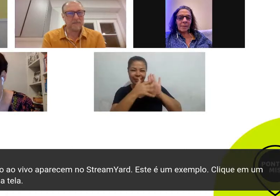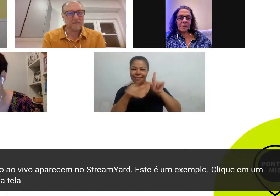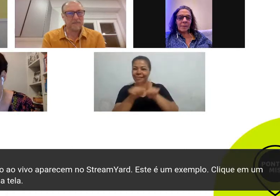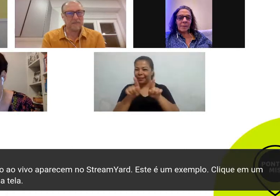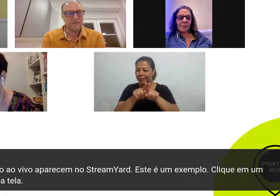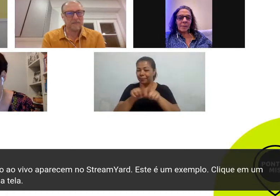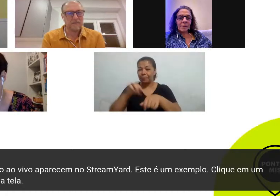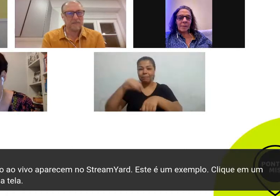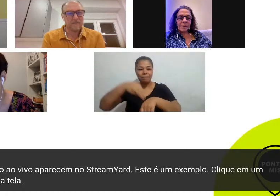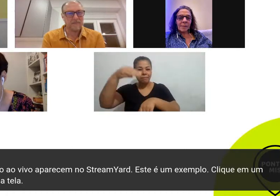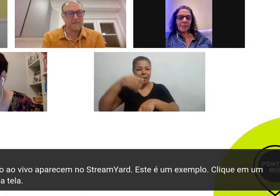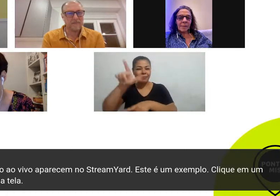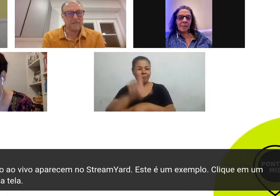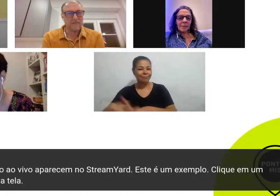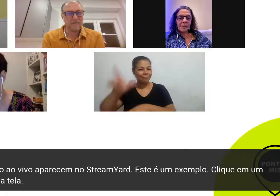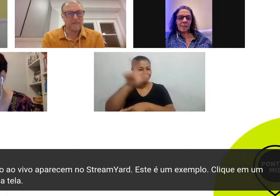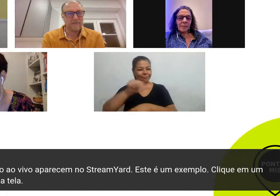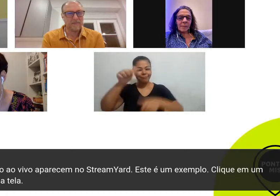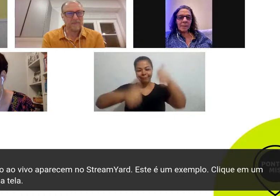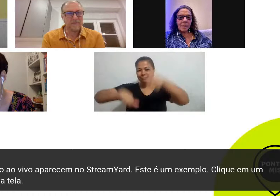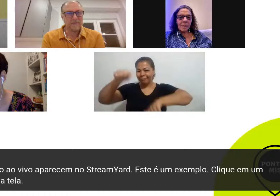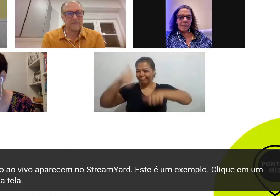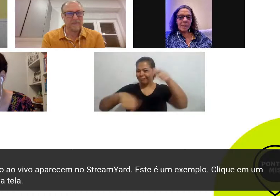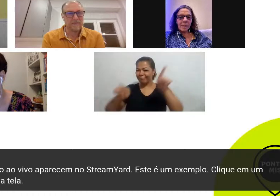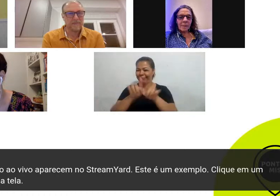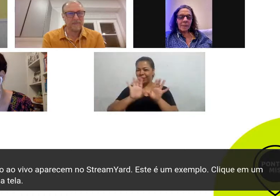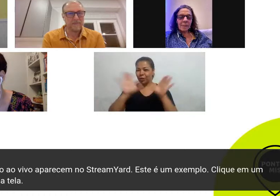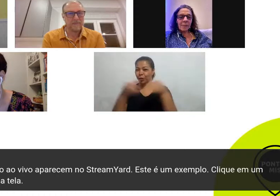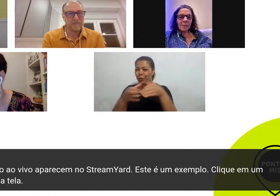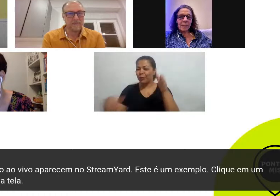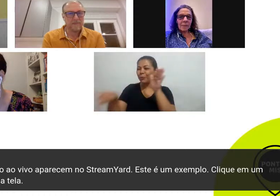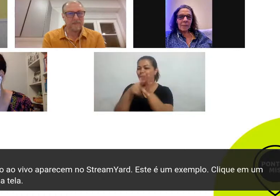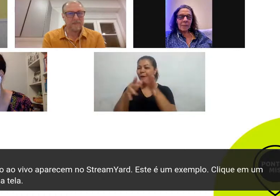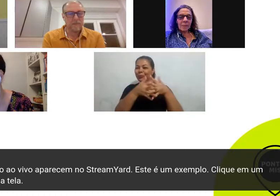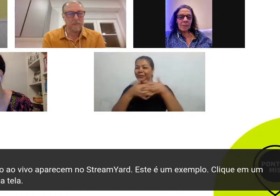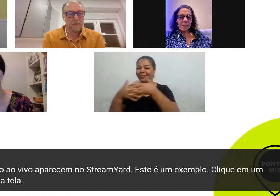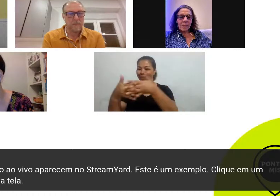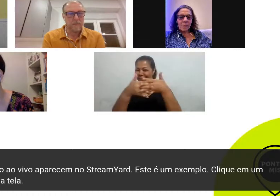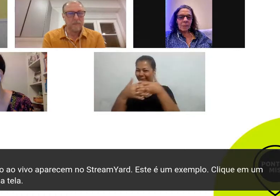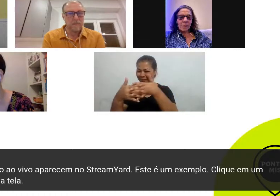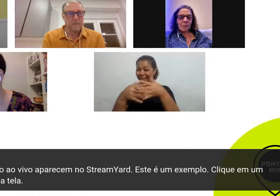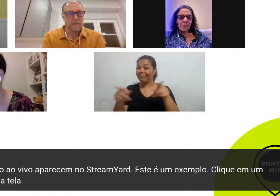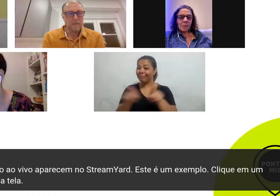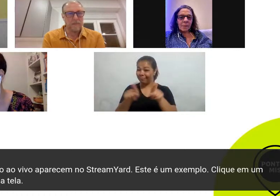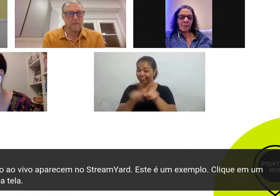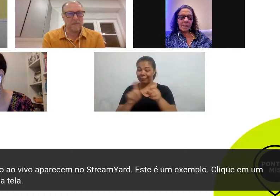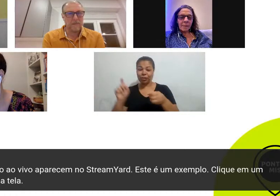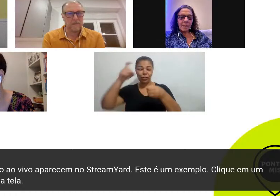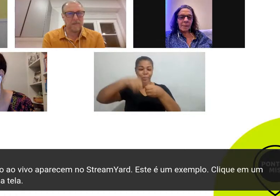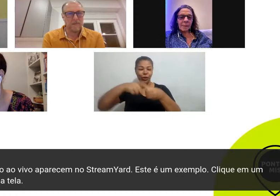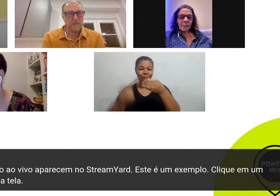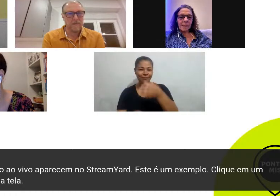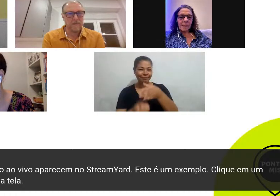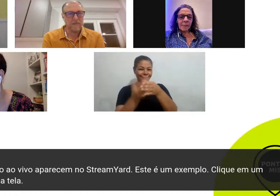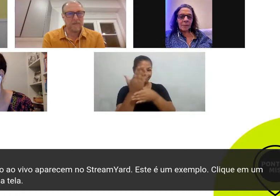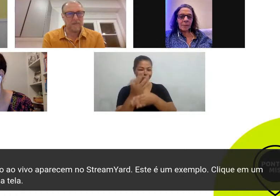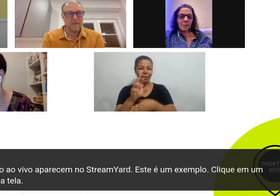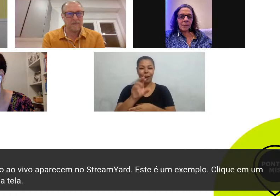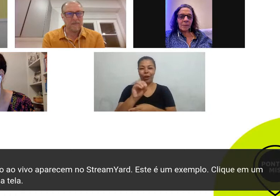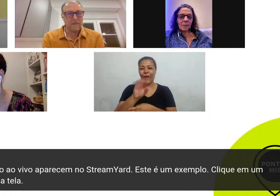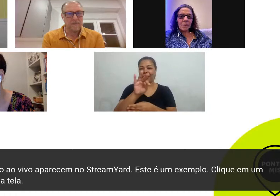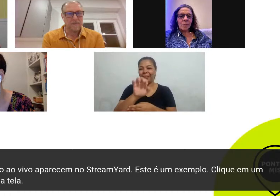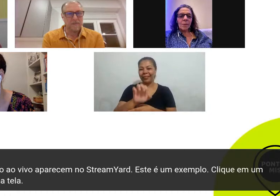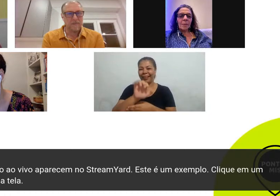formação em análise de roteiro pela Writers Bootcamp nos Estados Unidos e sócio fundador da Roteiraria